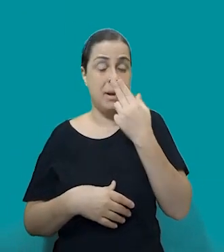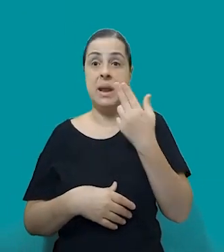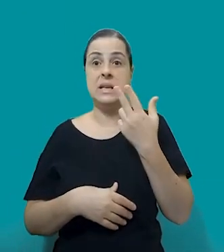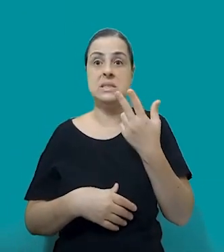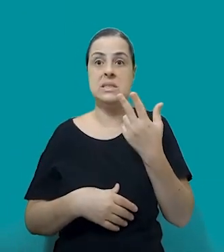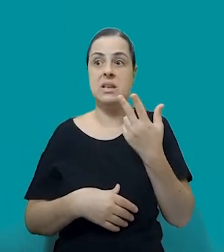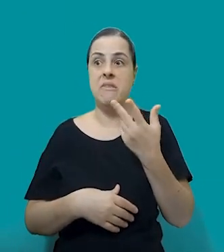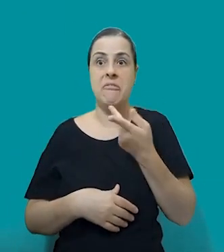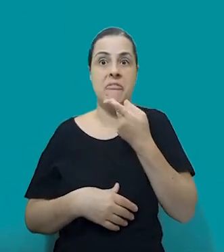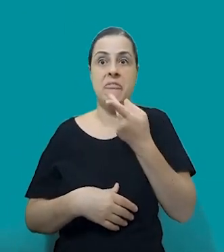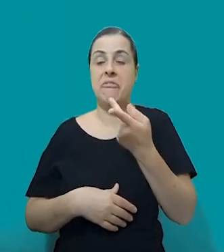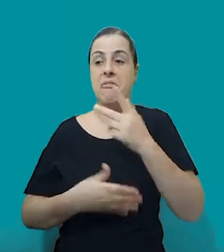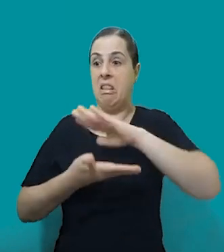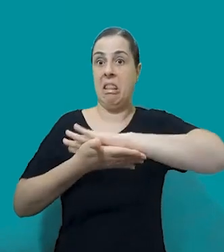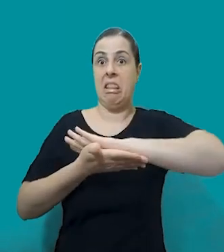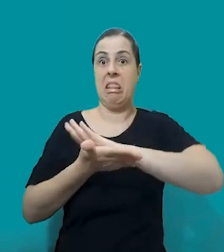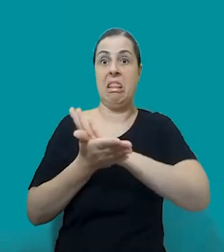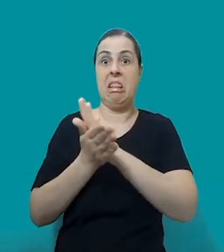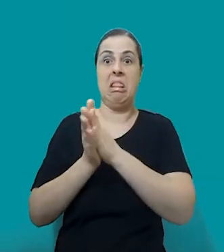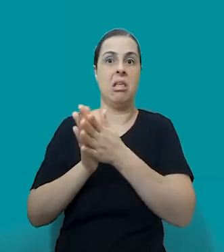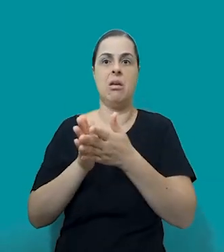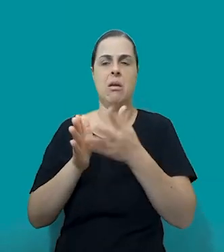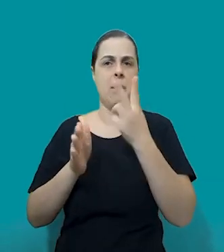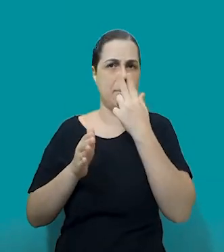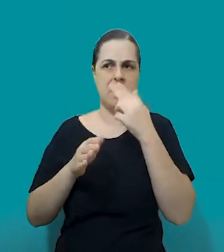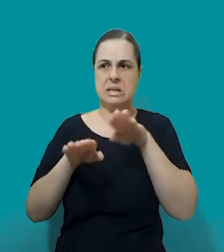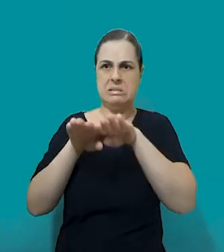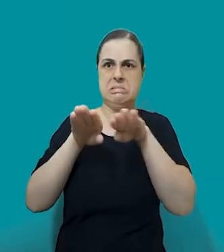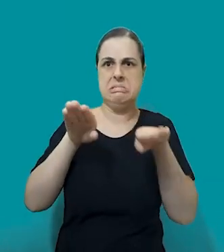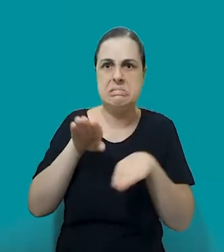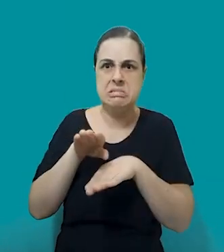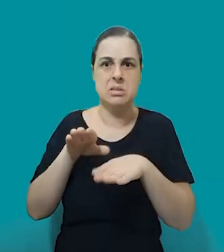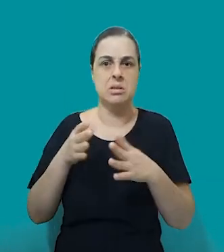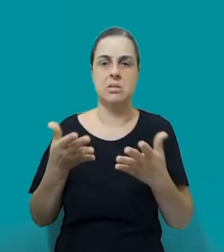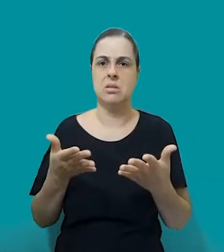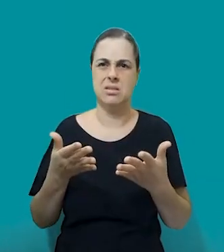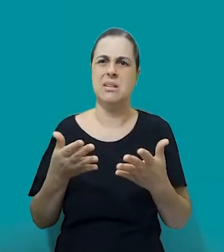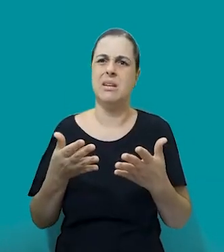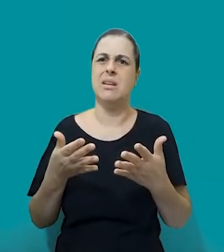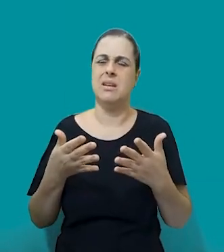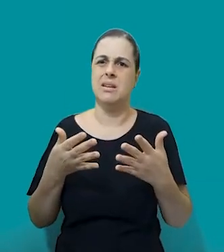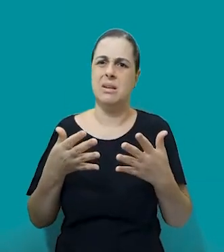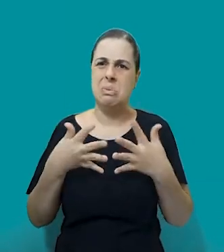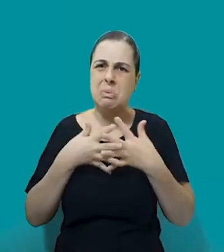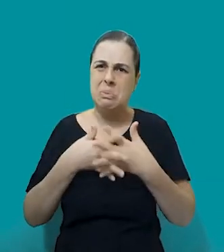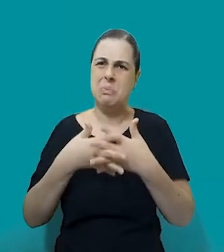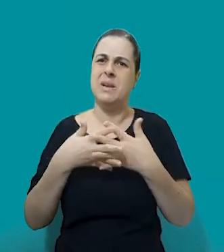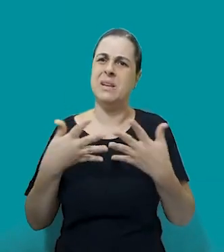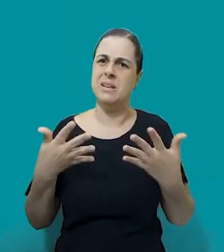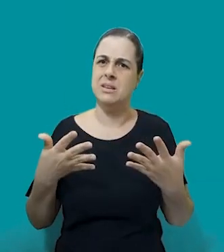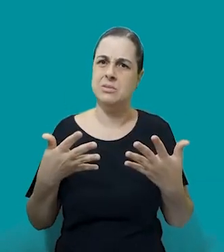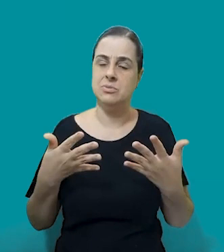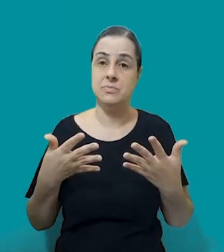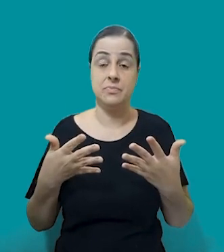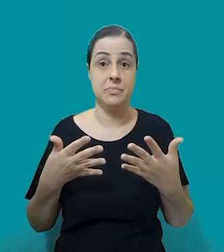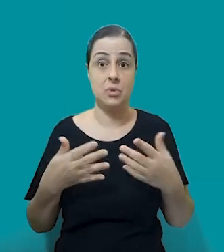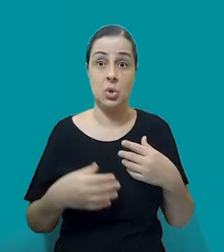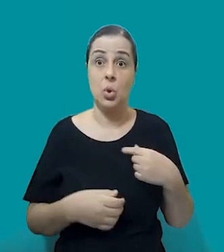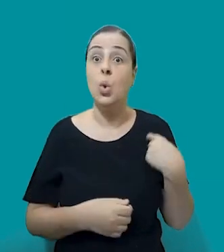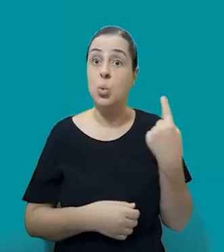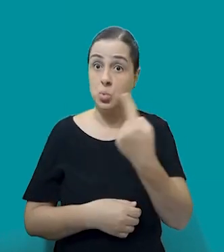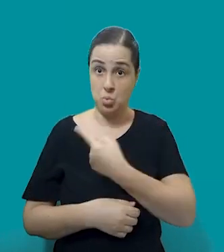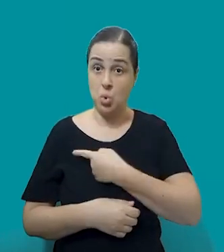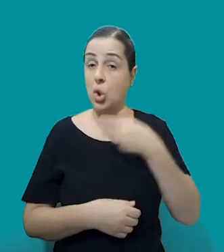discurso, né? Então, é isso mesmo, é bem complicado. A gente fala muito, né, nos treinamentos, né,